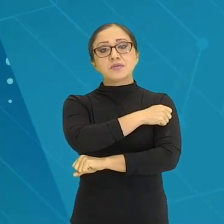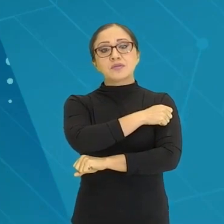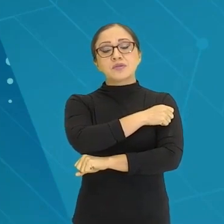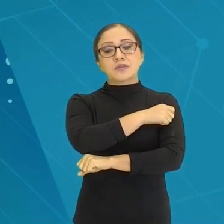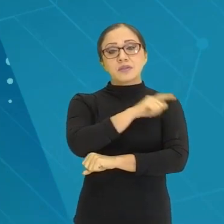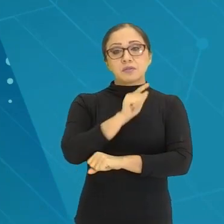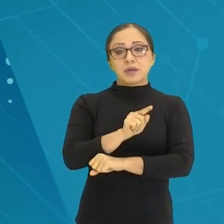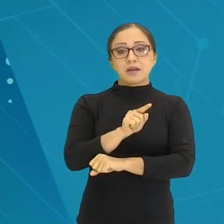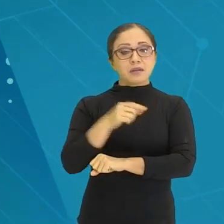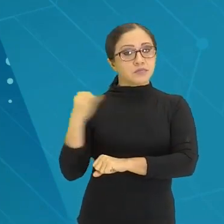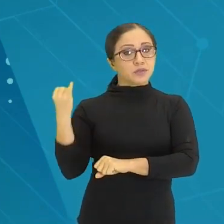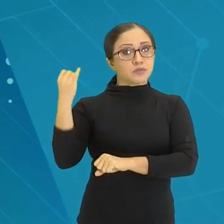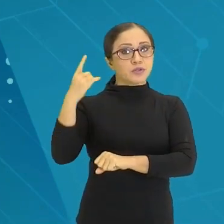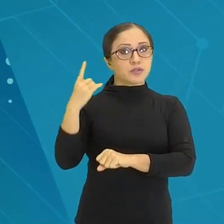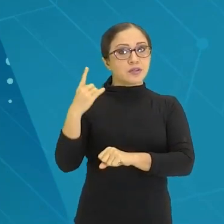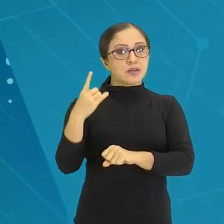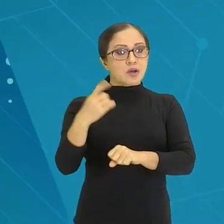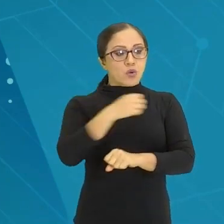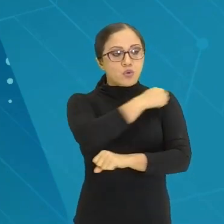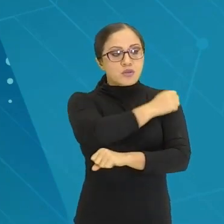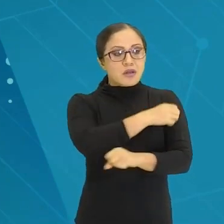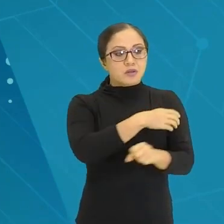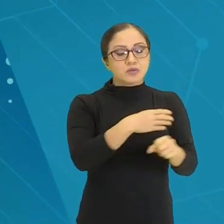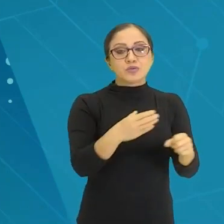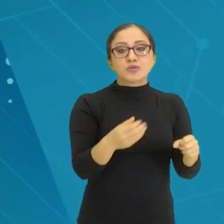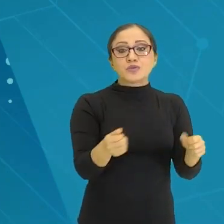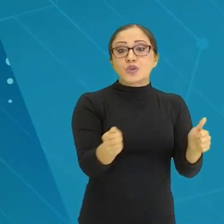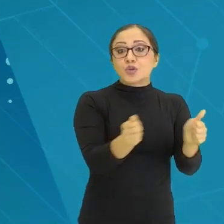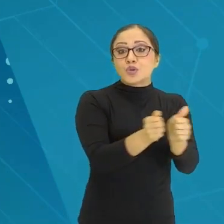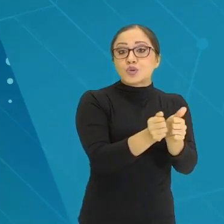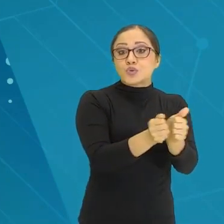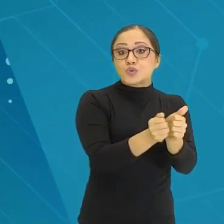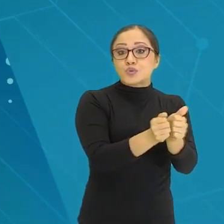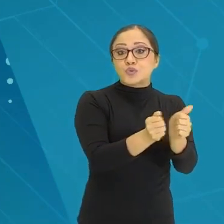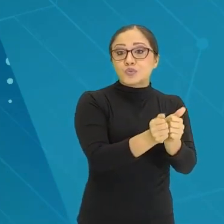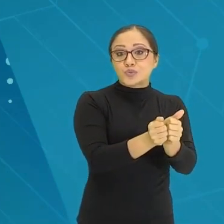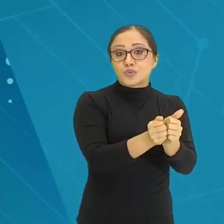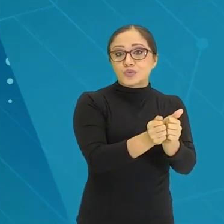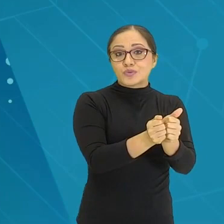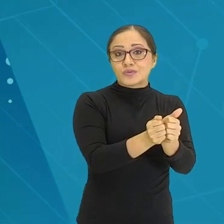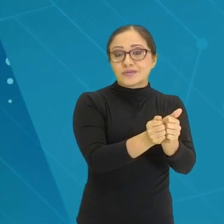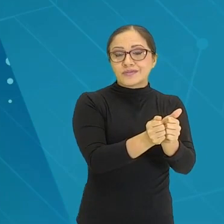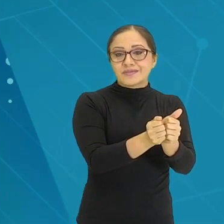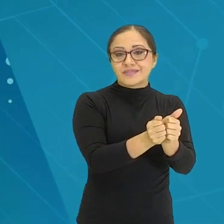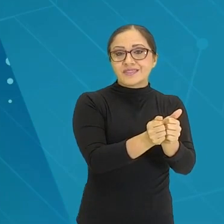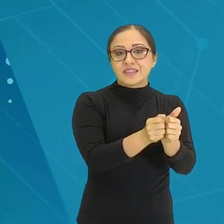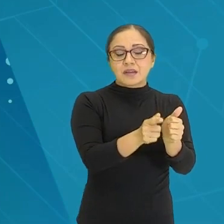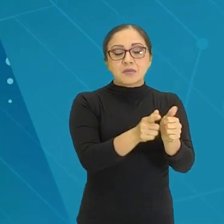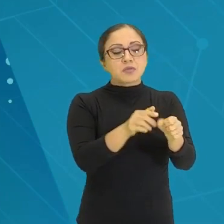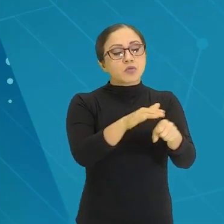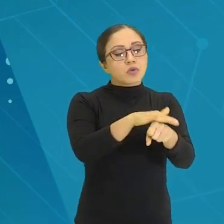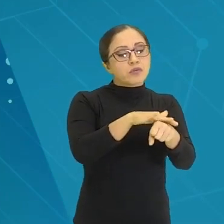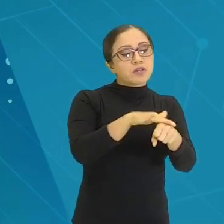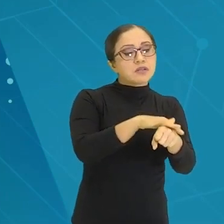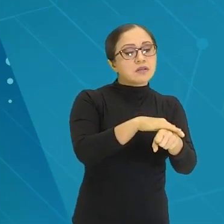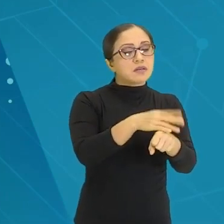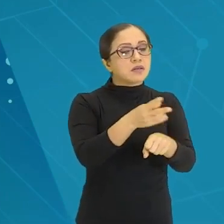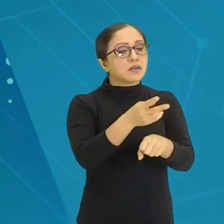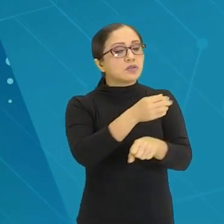a gente tem que colocar os alunos juntos para trabalharem. Eles precisam estar ali, conversando entre si,